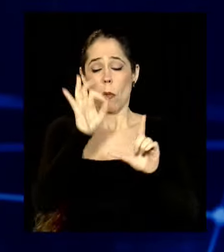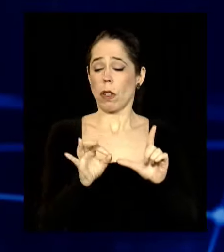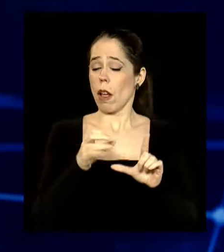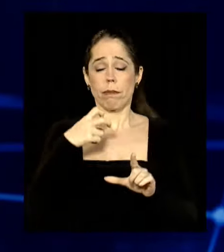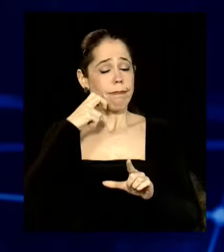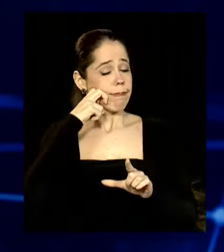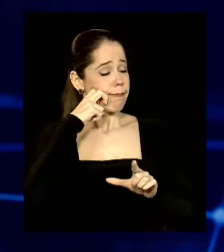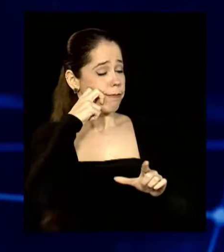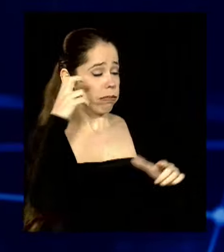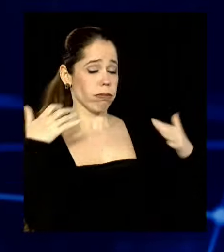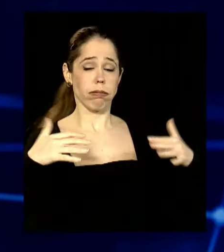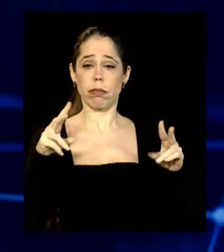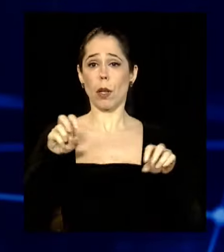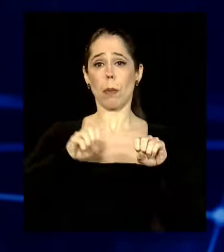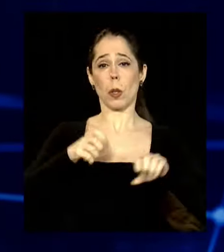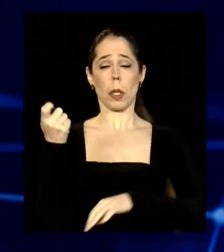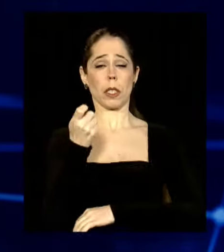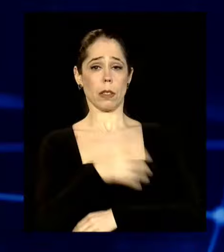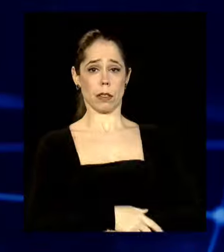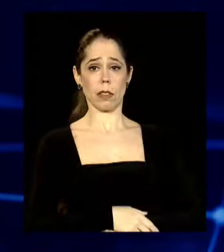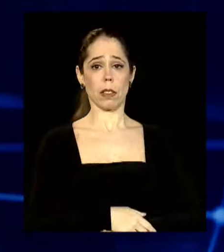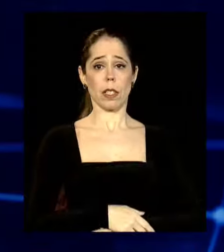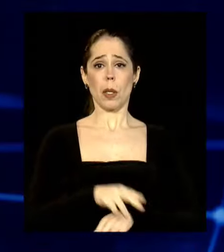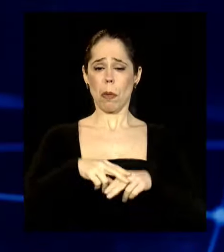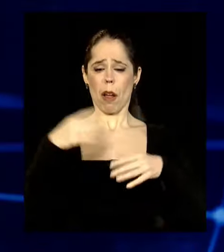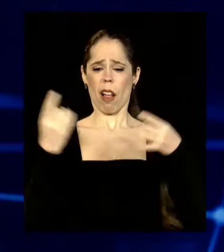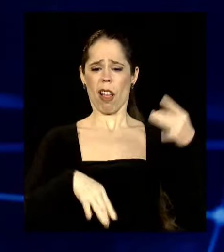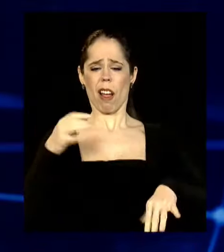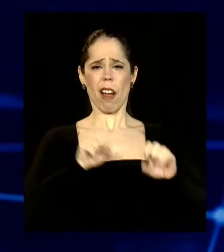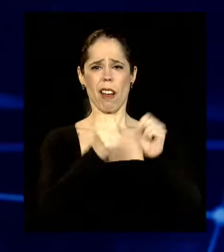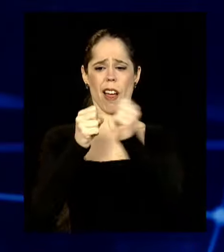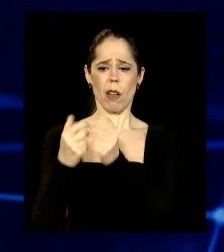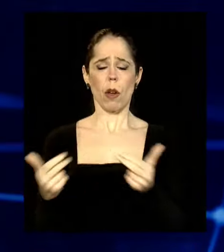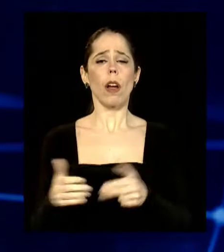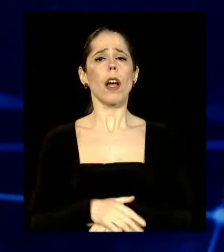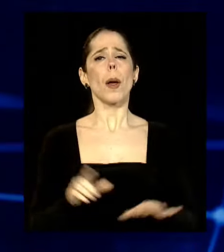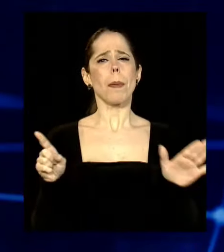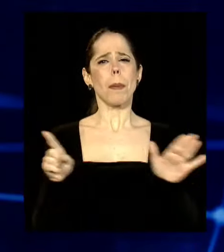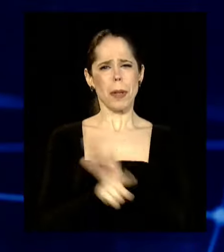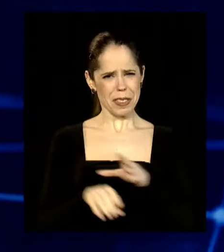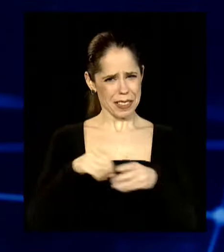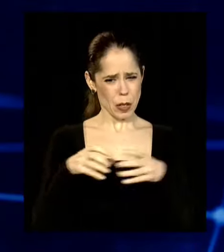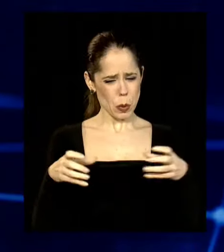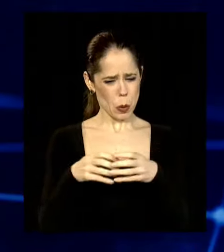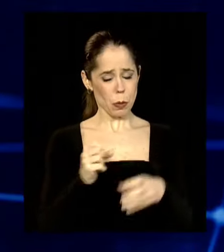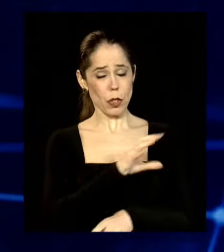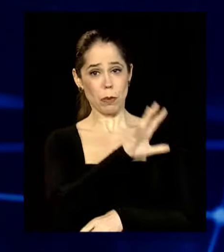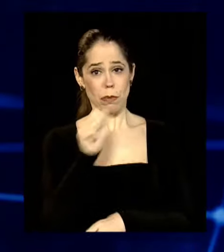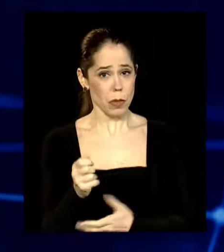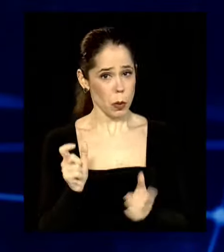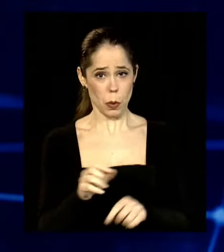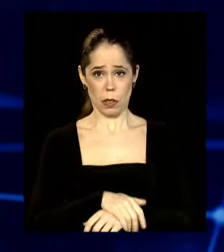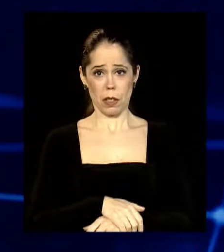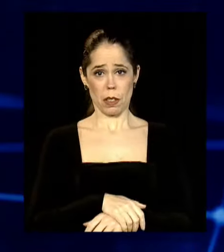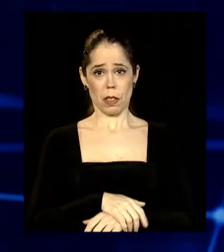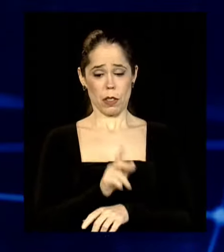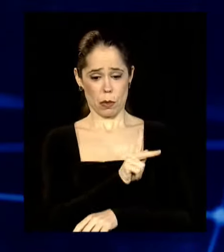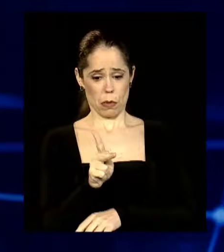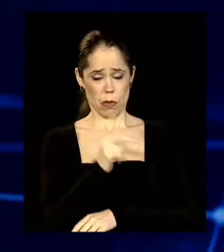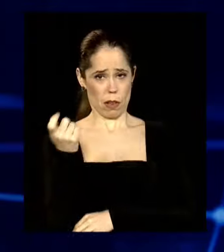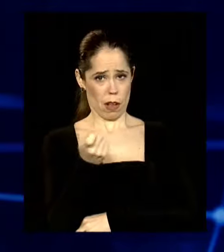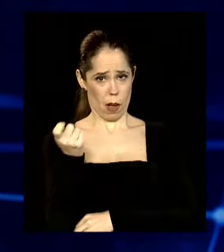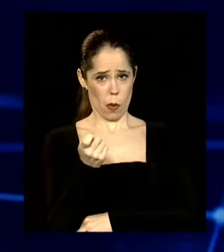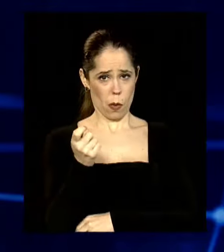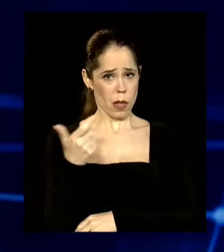sucateamento. Será que não existia, entre os milhares de professores gaúchos, uma professora para ser a secretária